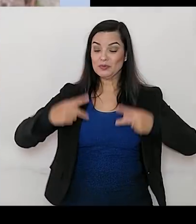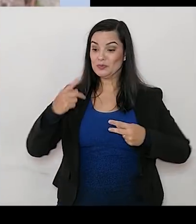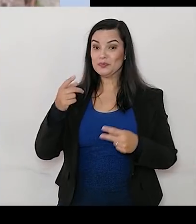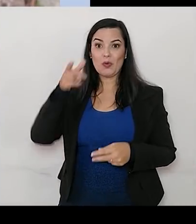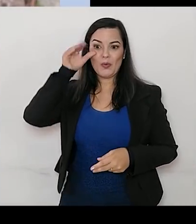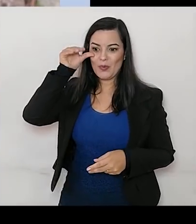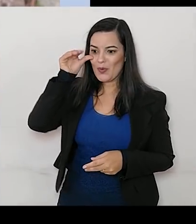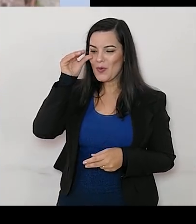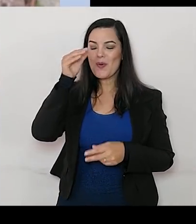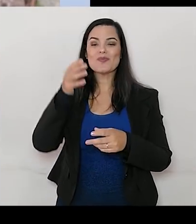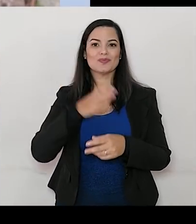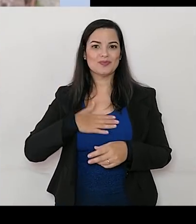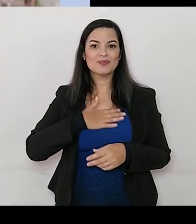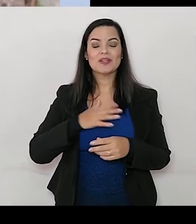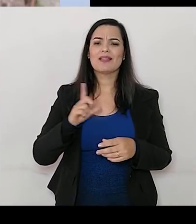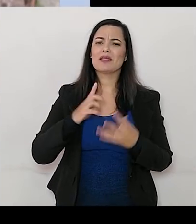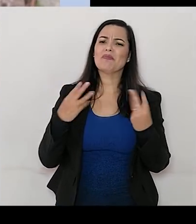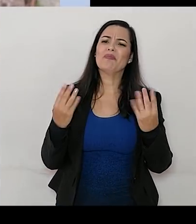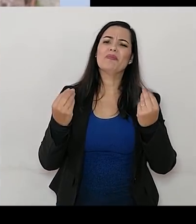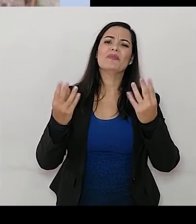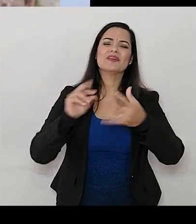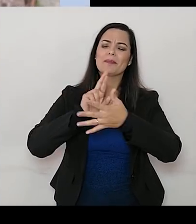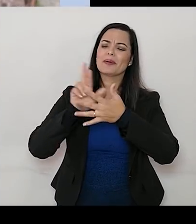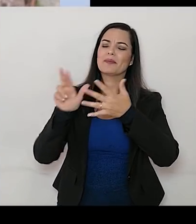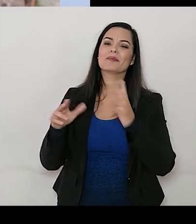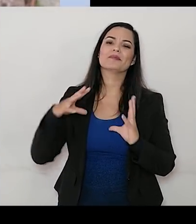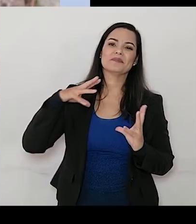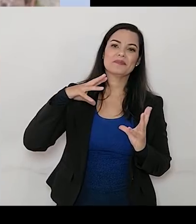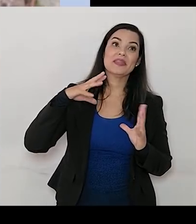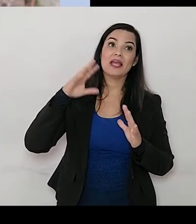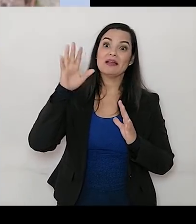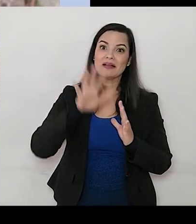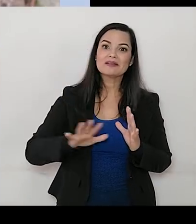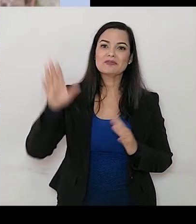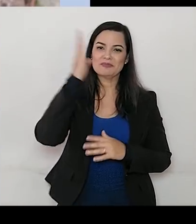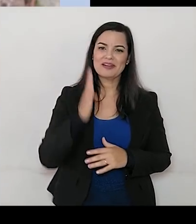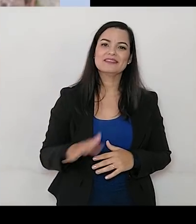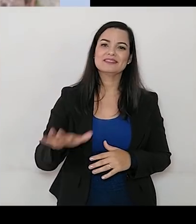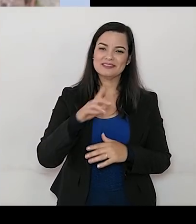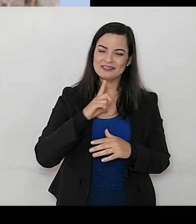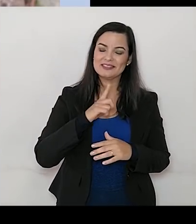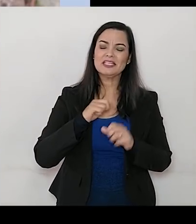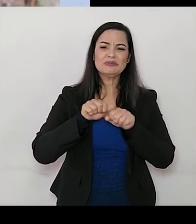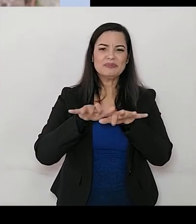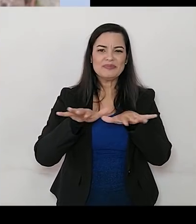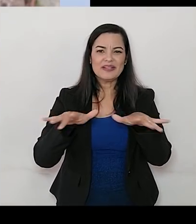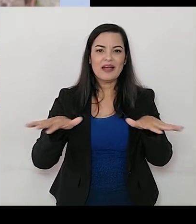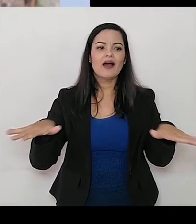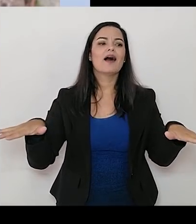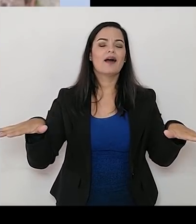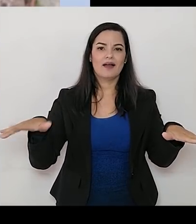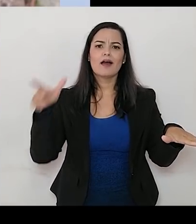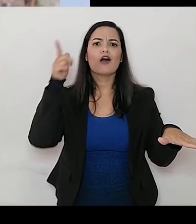pessoas e tem uma quantidade absurda em todo o ambiente. E também estão espalhados por aí, conseguem